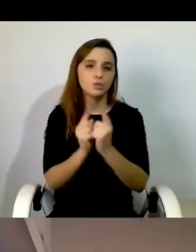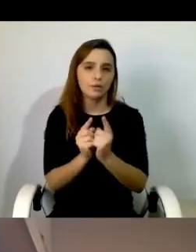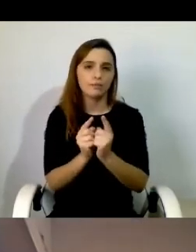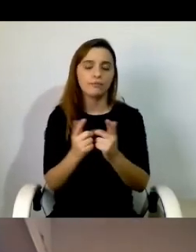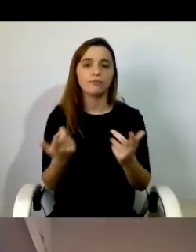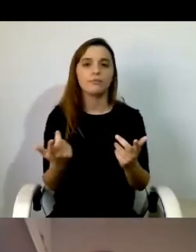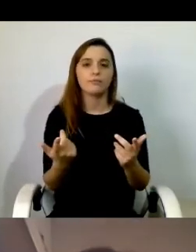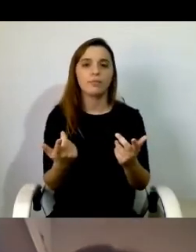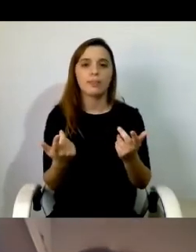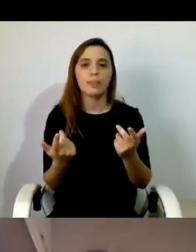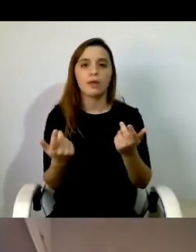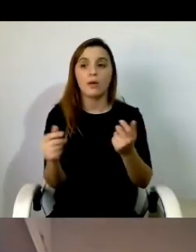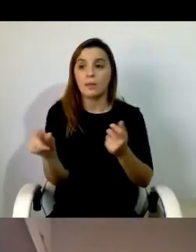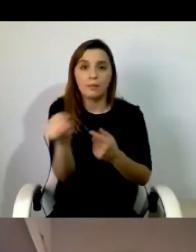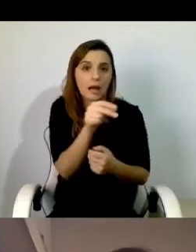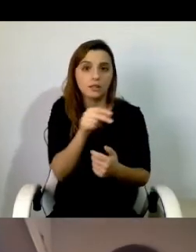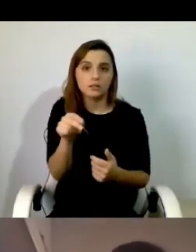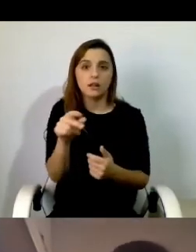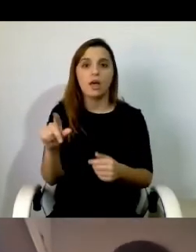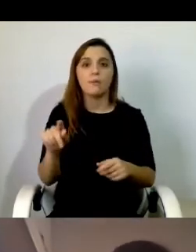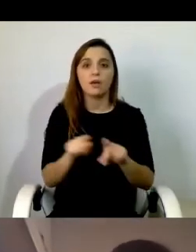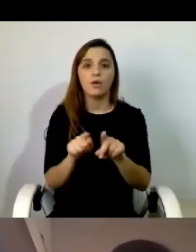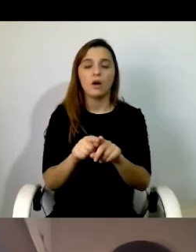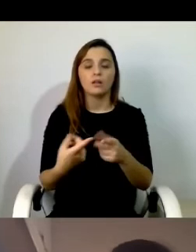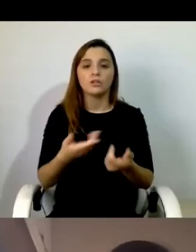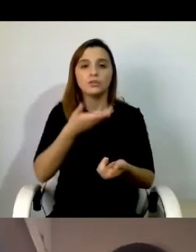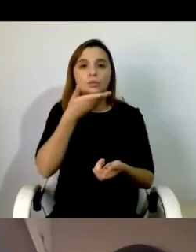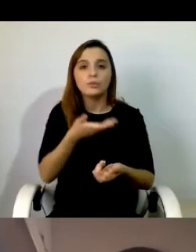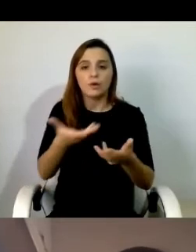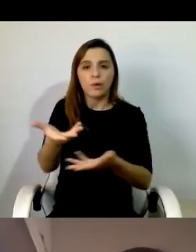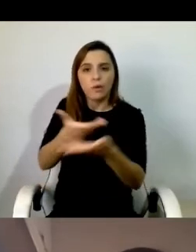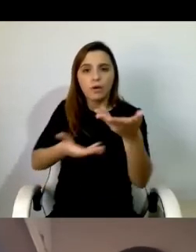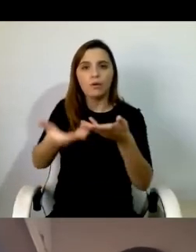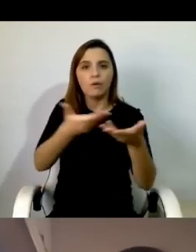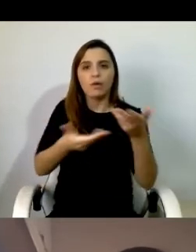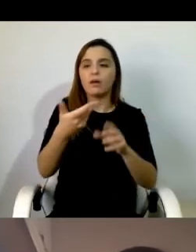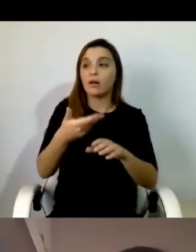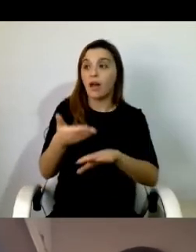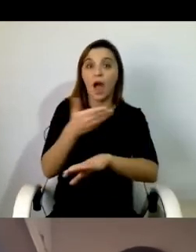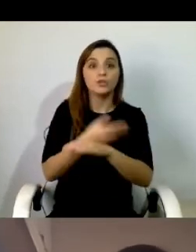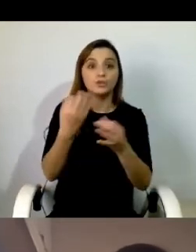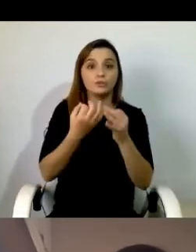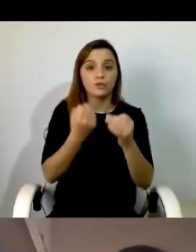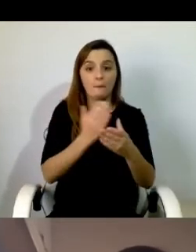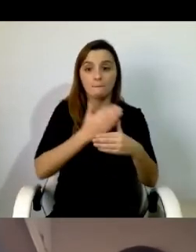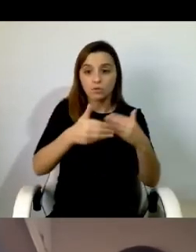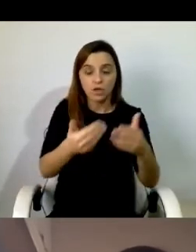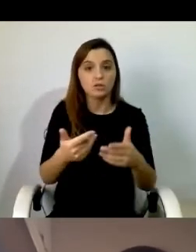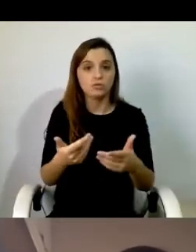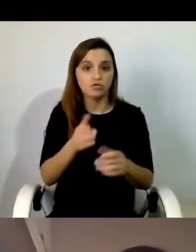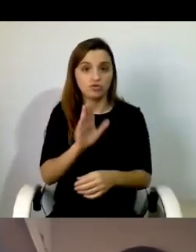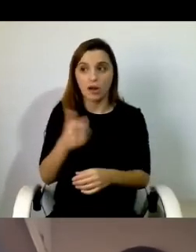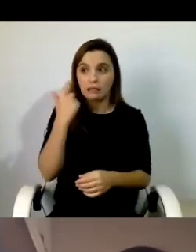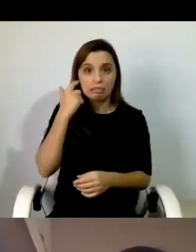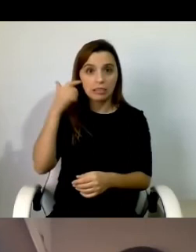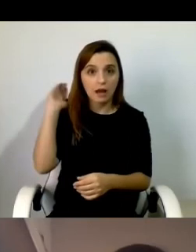pares através da troca de experiências com os que já passaram por este processo de libertação que se constrói o necessário